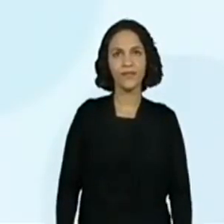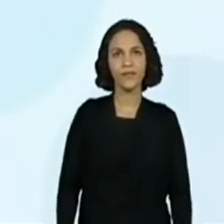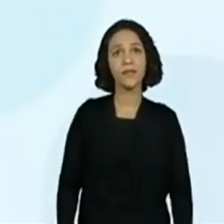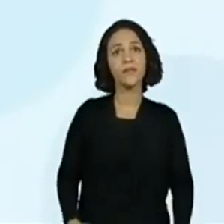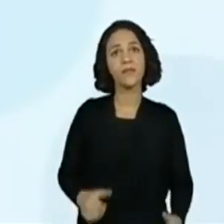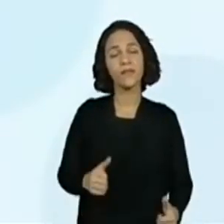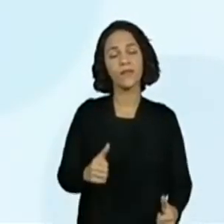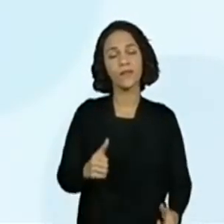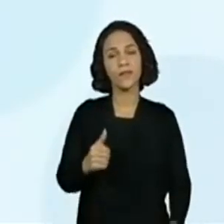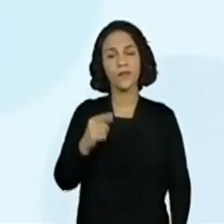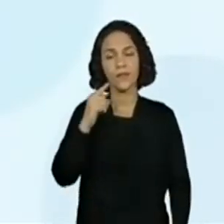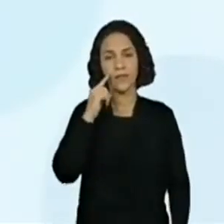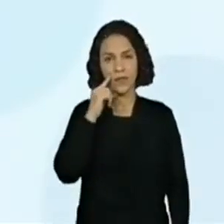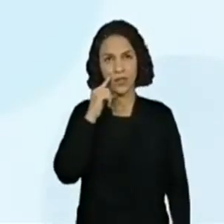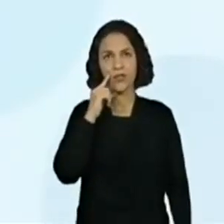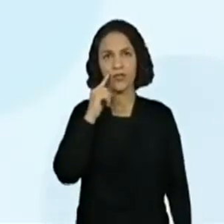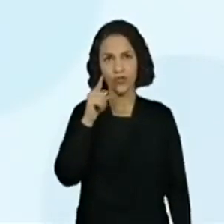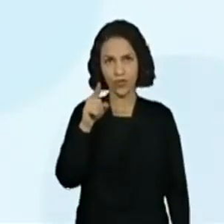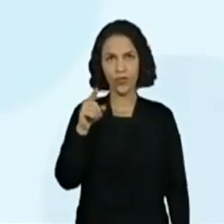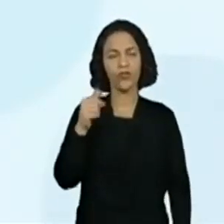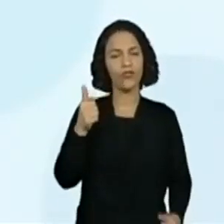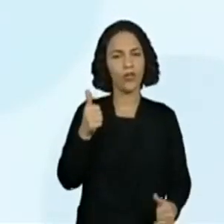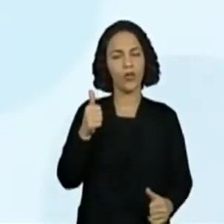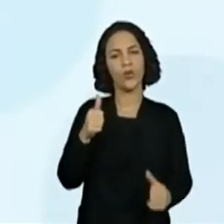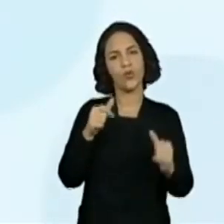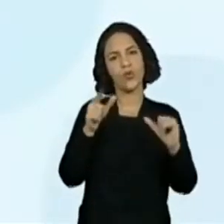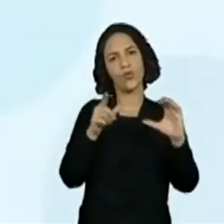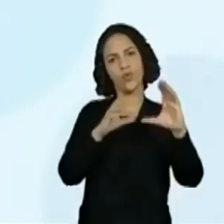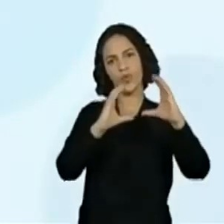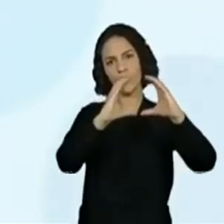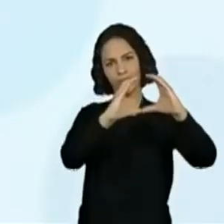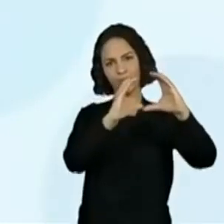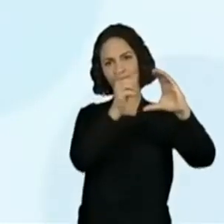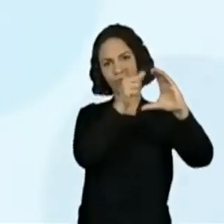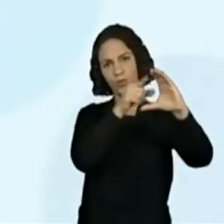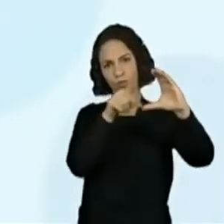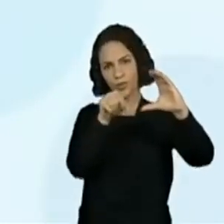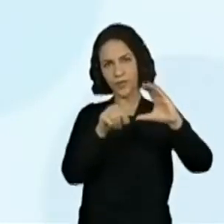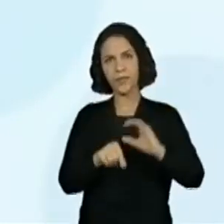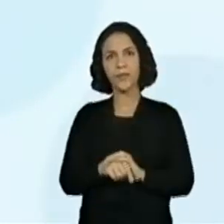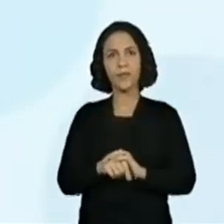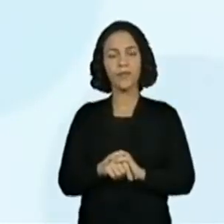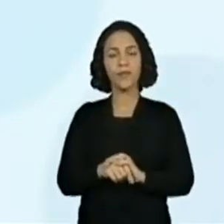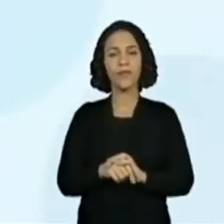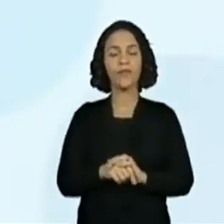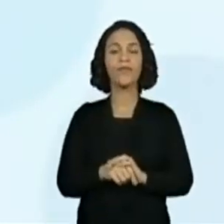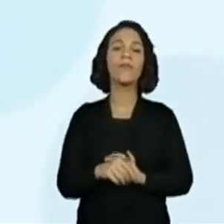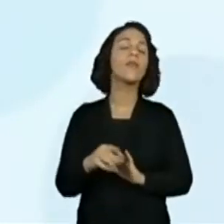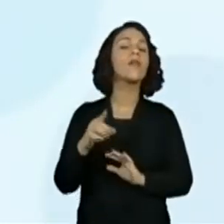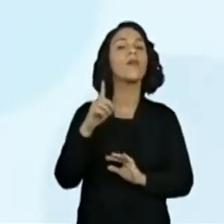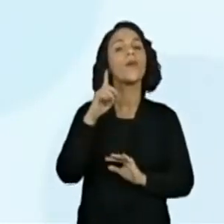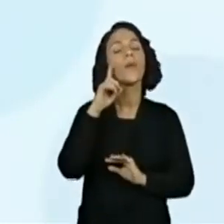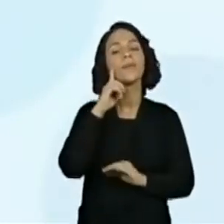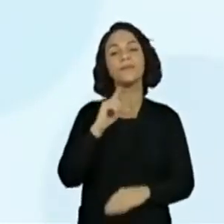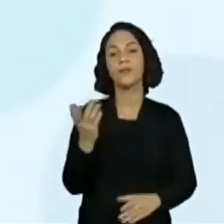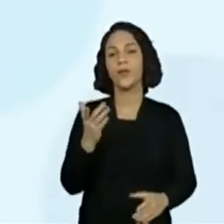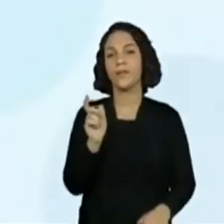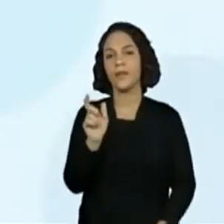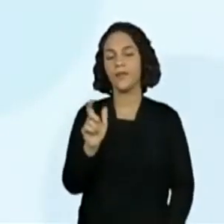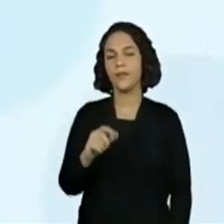É cheia ou é cheia? Não. Esqueci o arocheia. Isso. Agora é pendurada no varal.